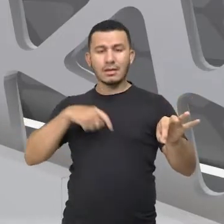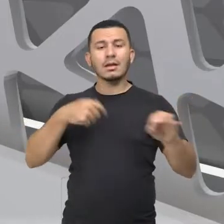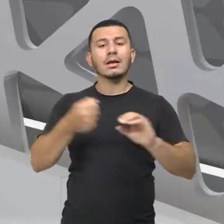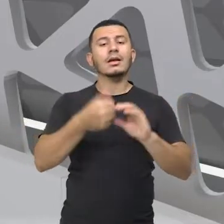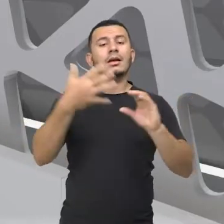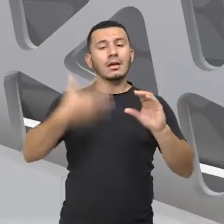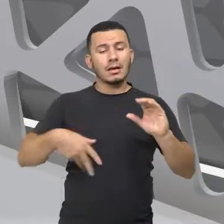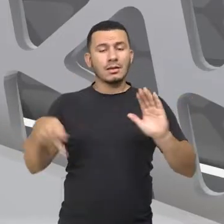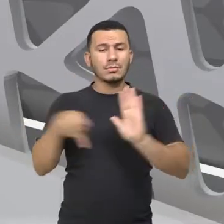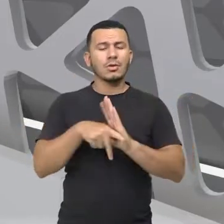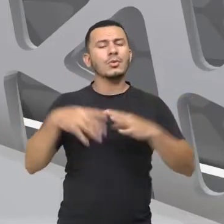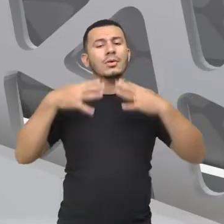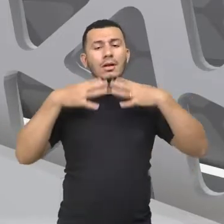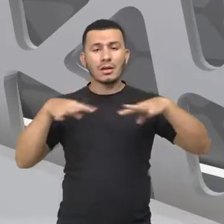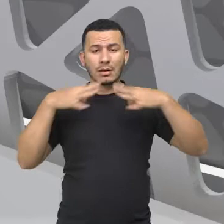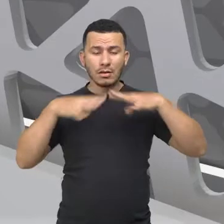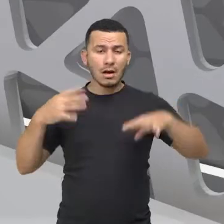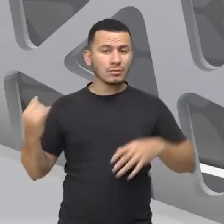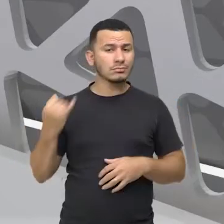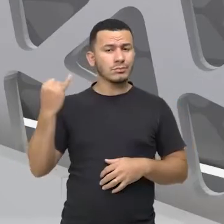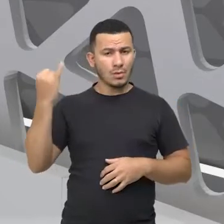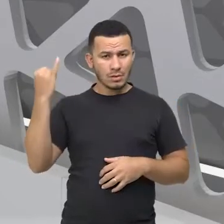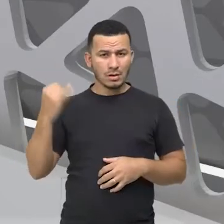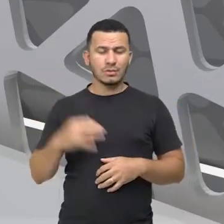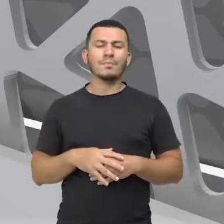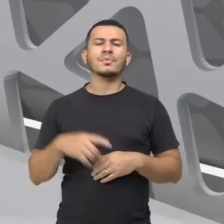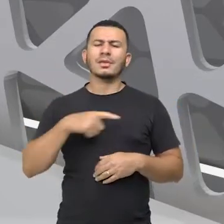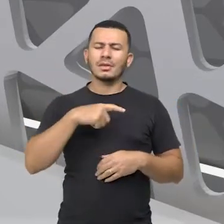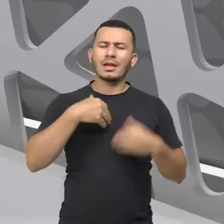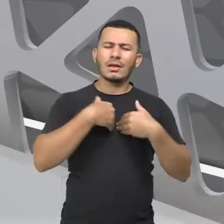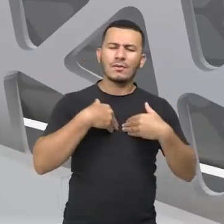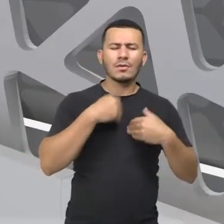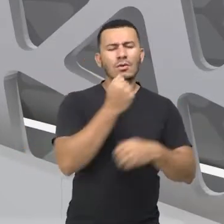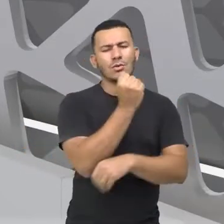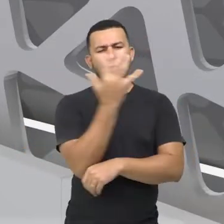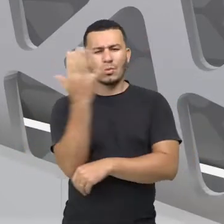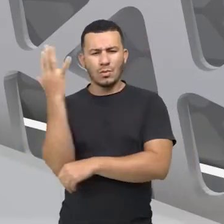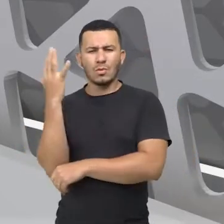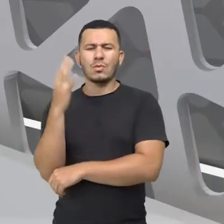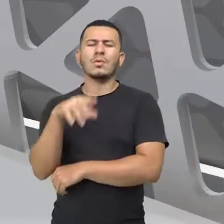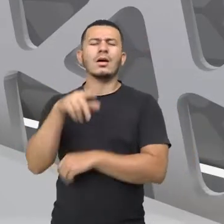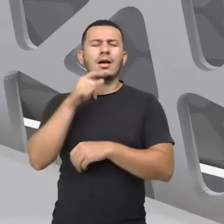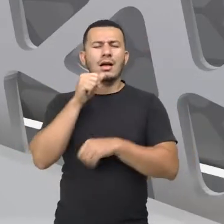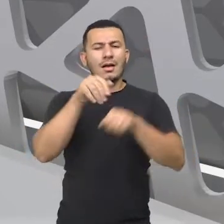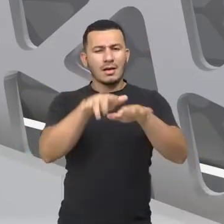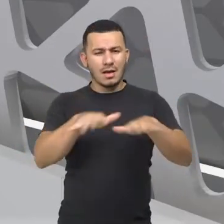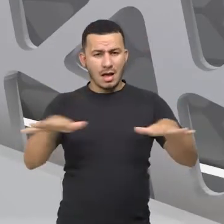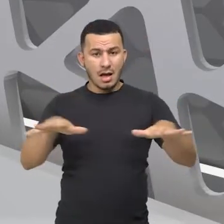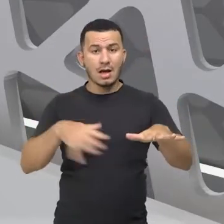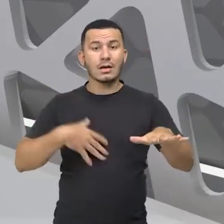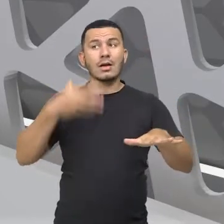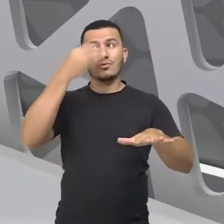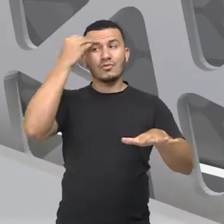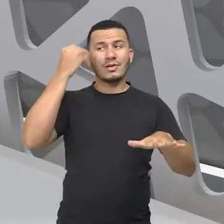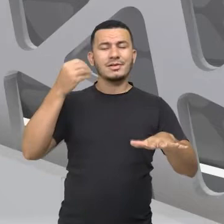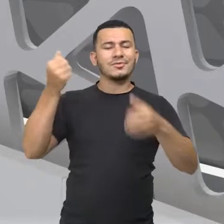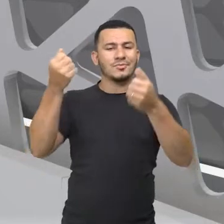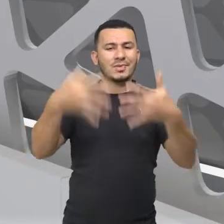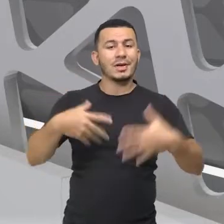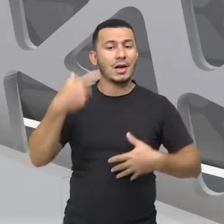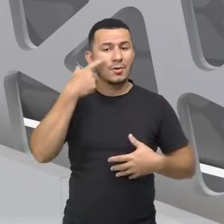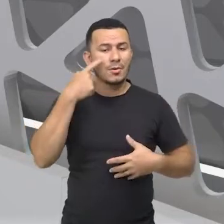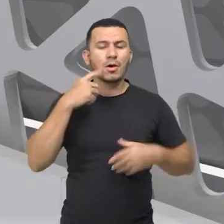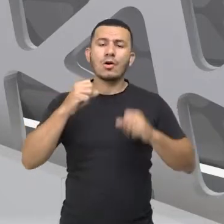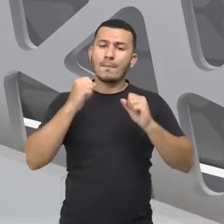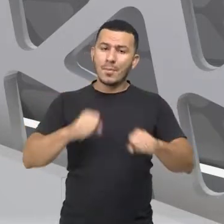característica natural relevante. Então, a fauna, a flora, as águas, e eu também esqueci de mencionar ao longo da aula, que pode